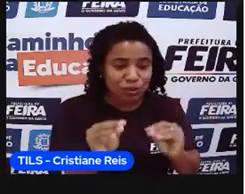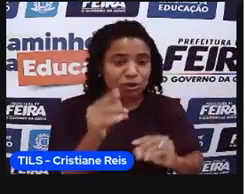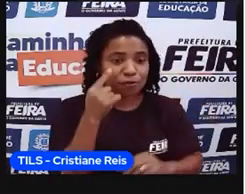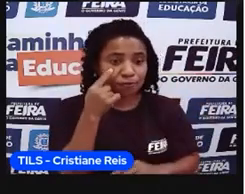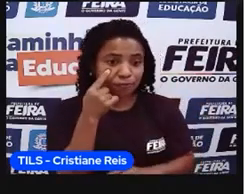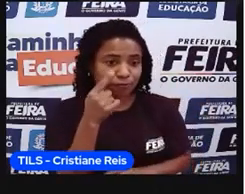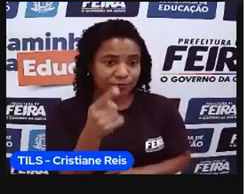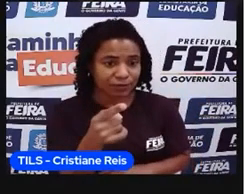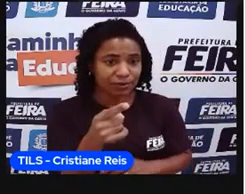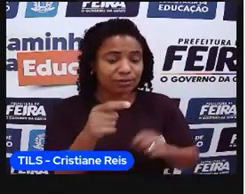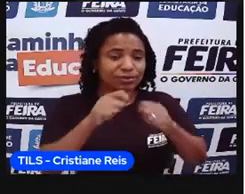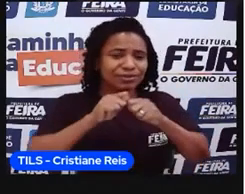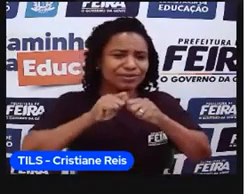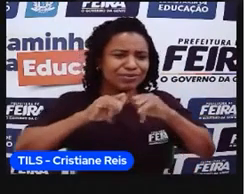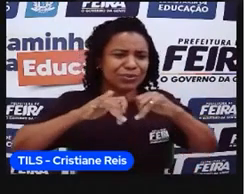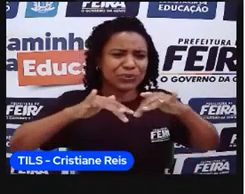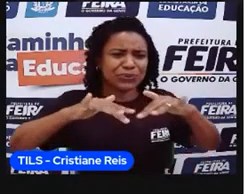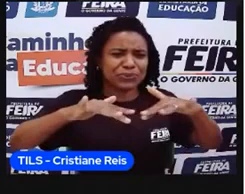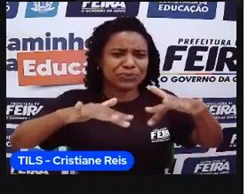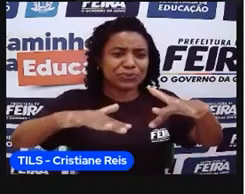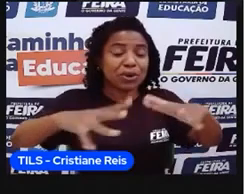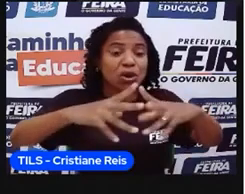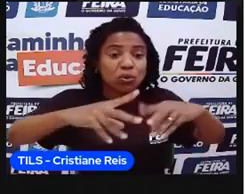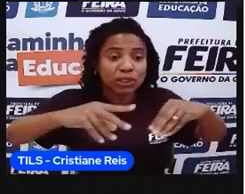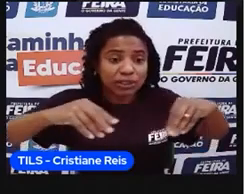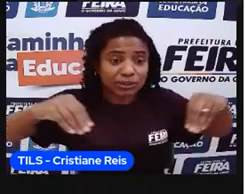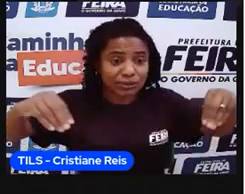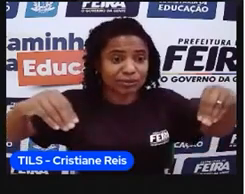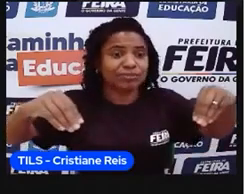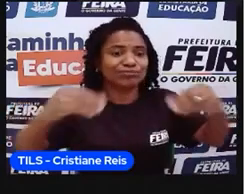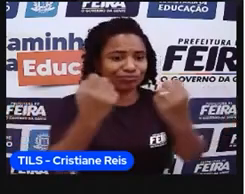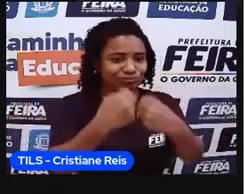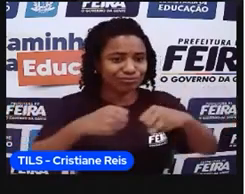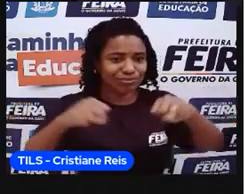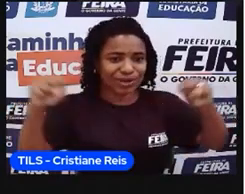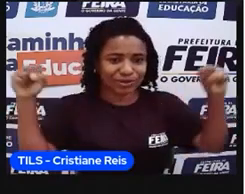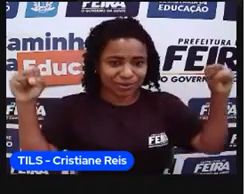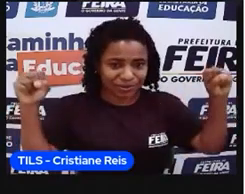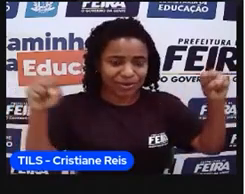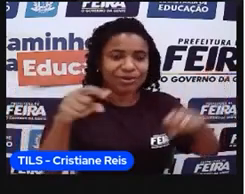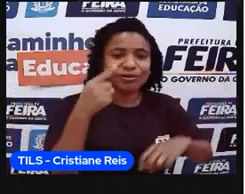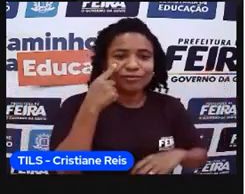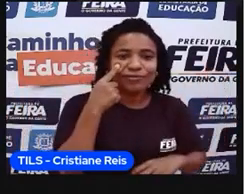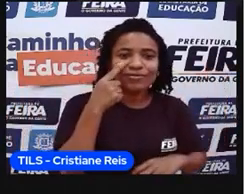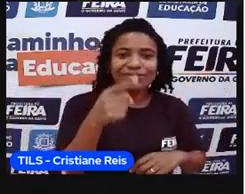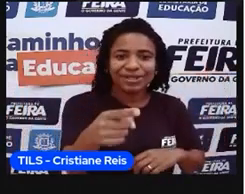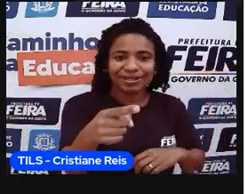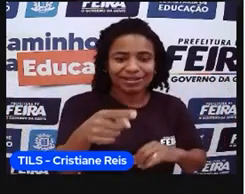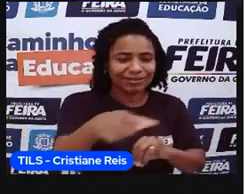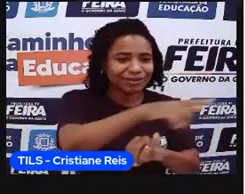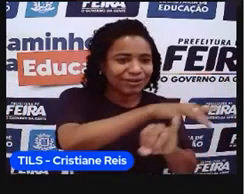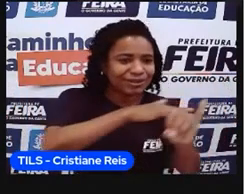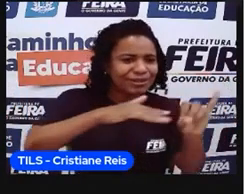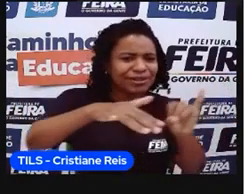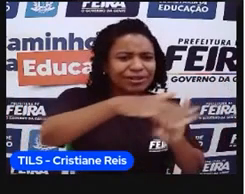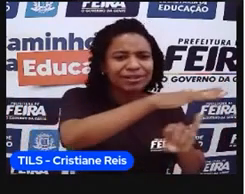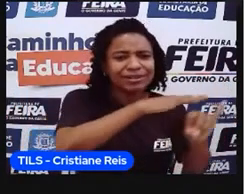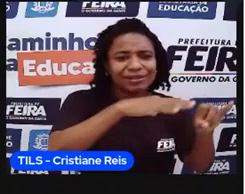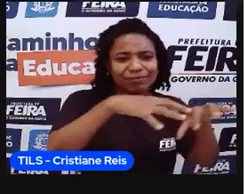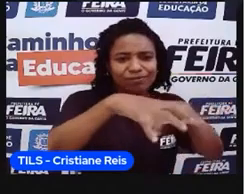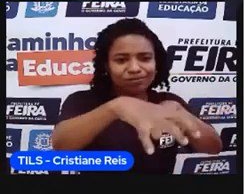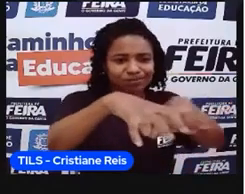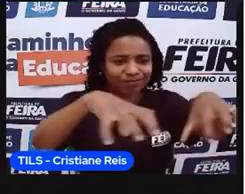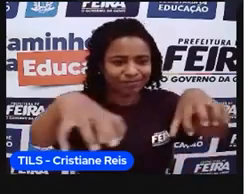fala, né, da expansão territorial e aqui agora ele já tá, né, na produção do espaço formando ilhas econômicas. O que que é isso?